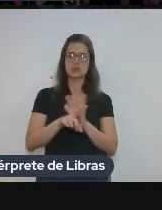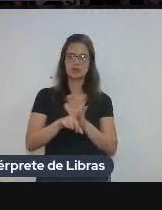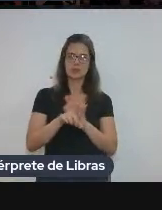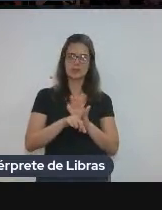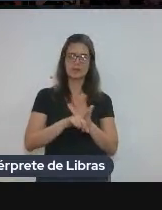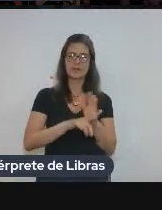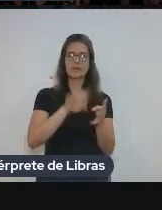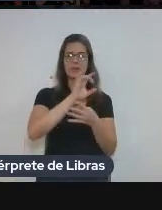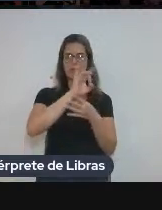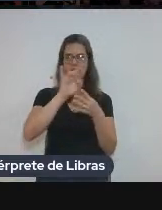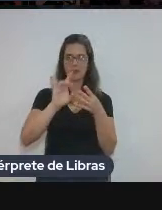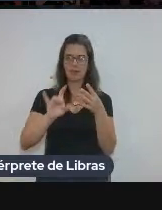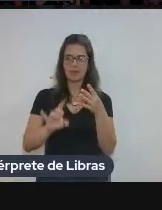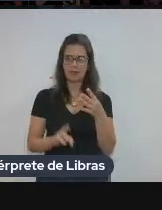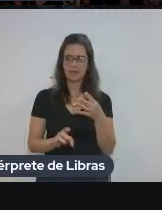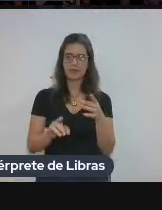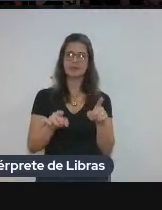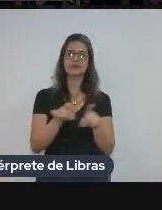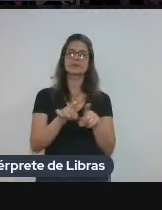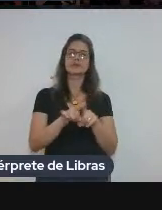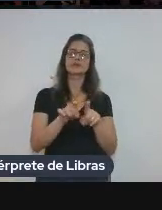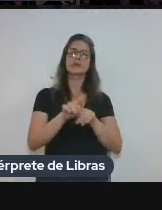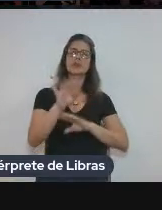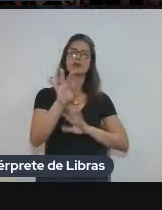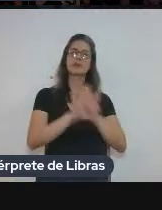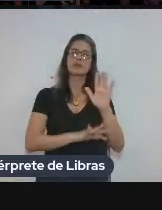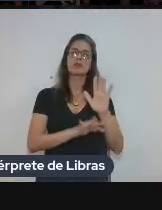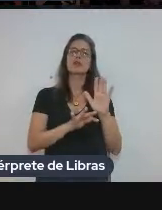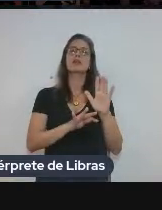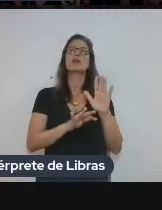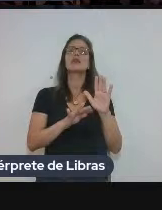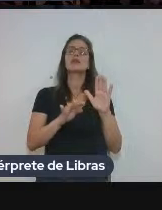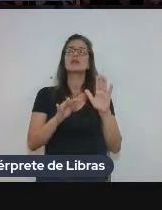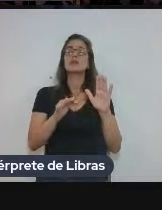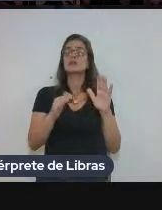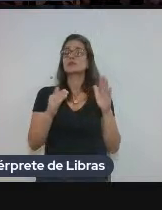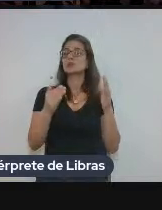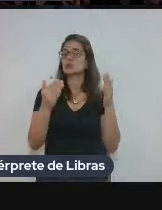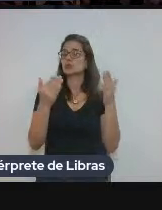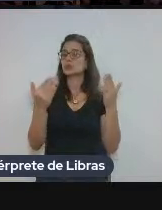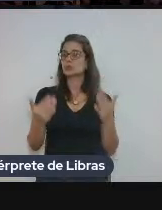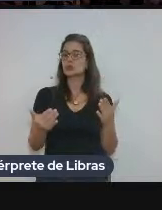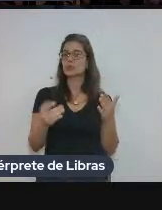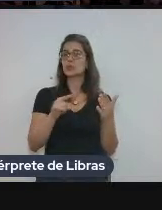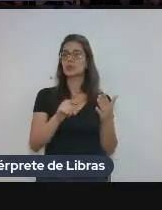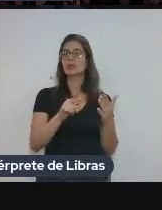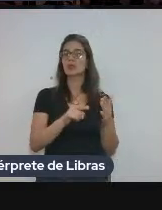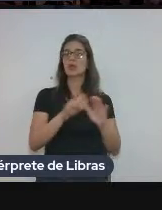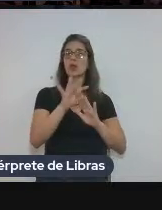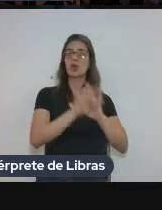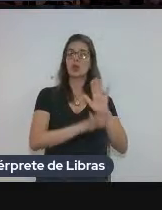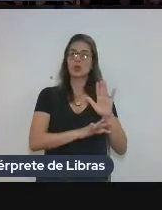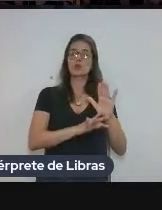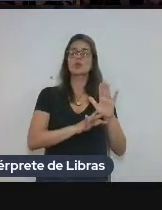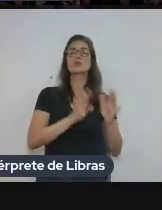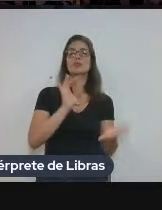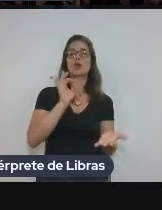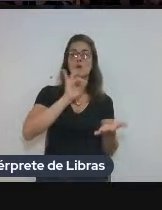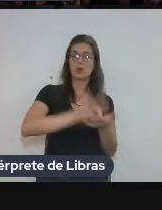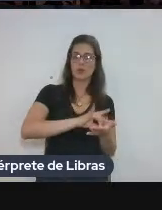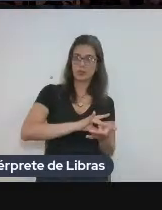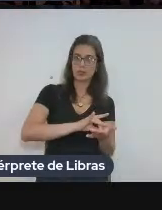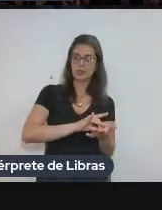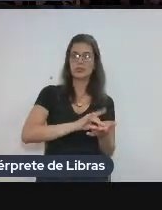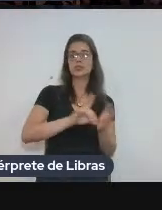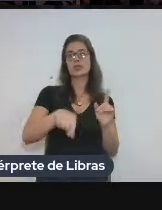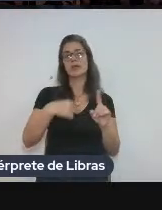individualmente nessas línguas e tanto textos paralelos, que são os textos produzidos originalmente nas línguas, mais